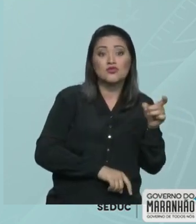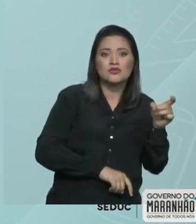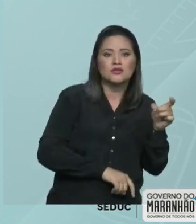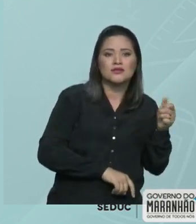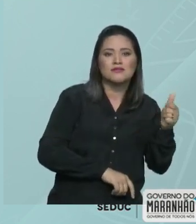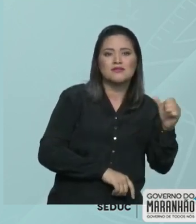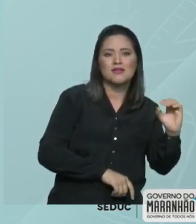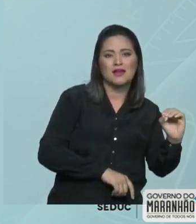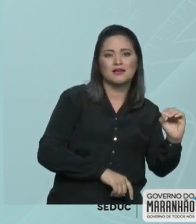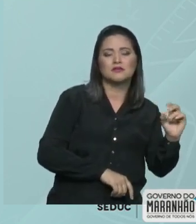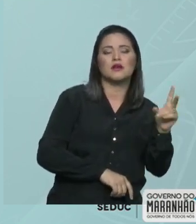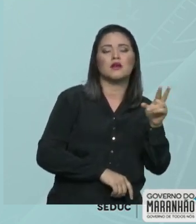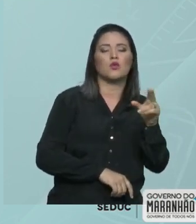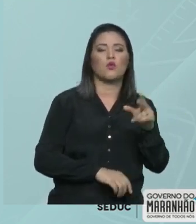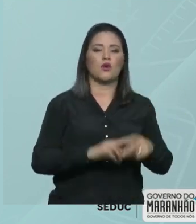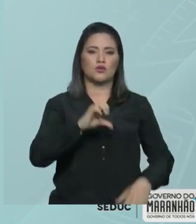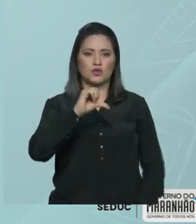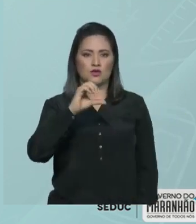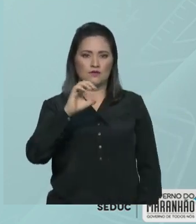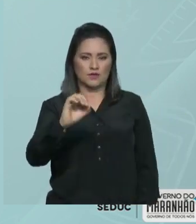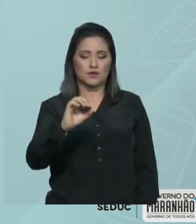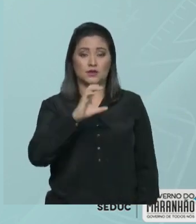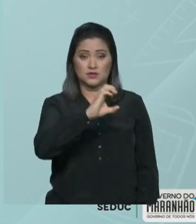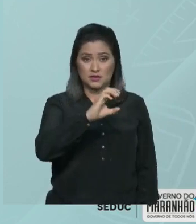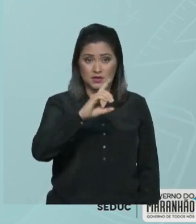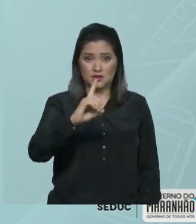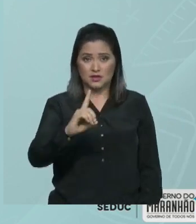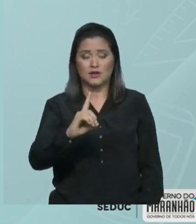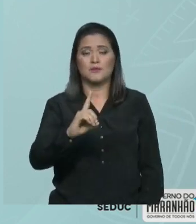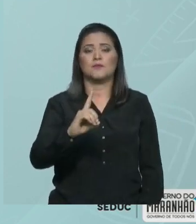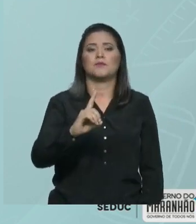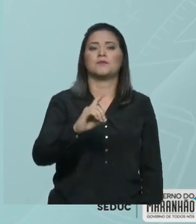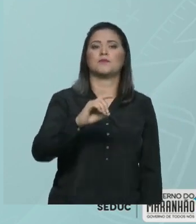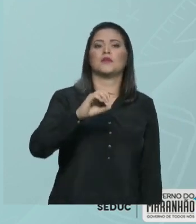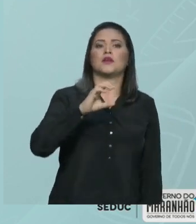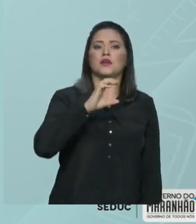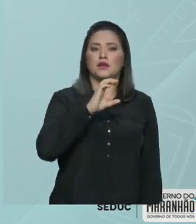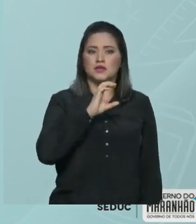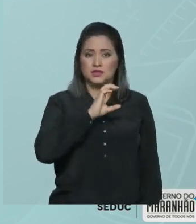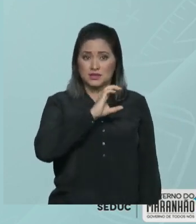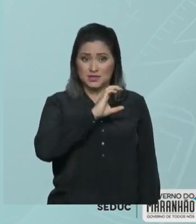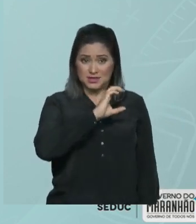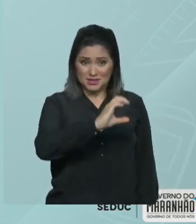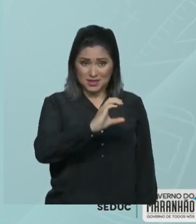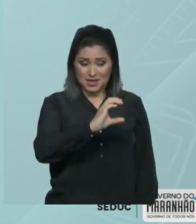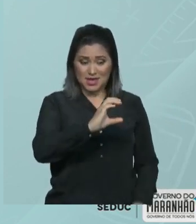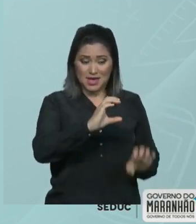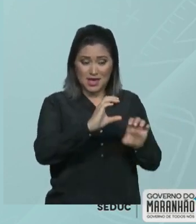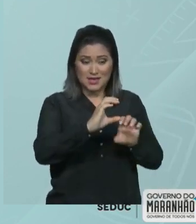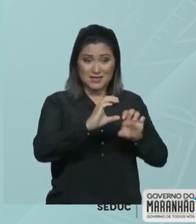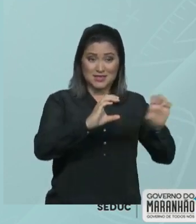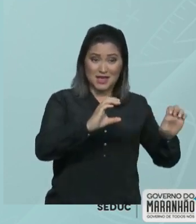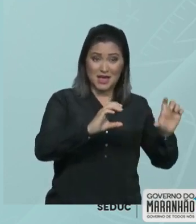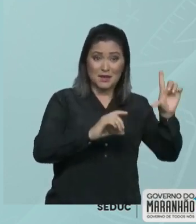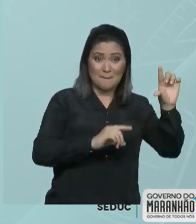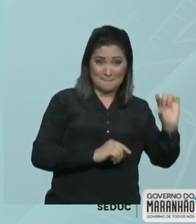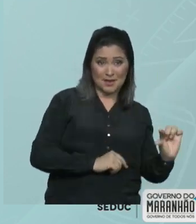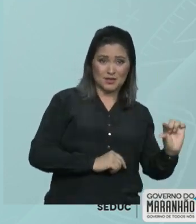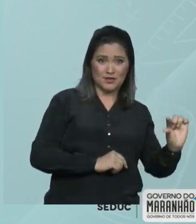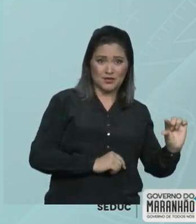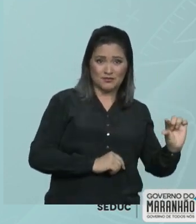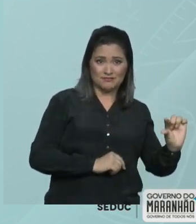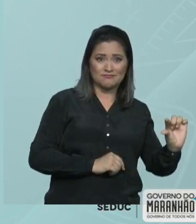vale 100. E está à esquerda do D, vale 500. O menor está à esquerda. Então, subtrai. Logo, eu tenho